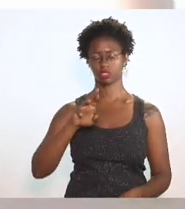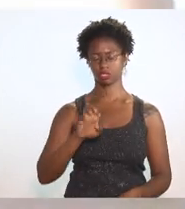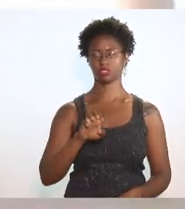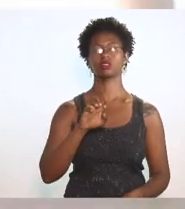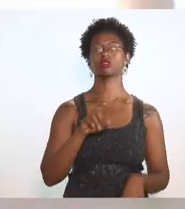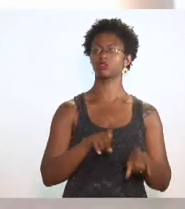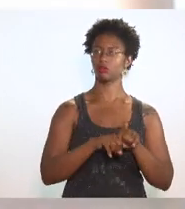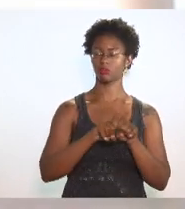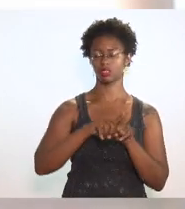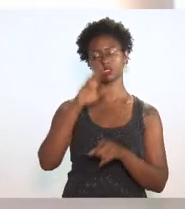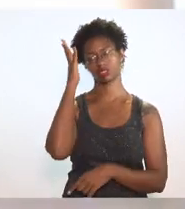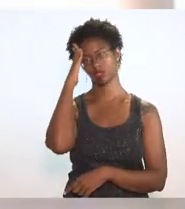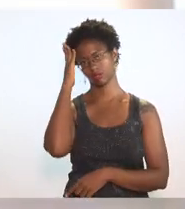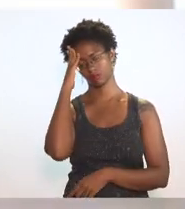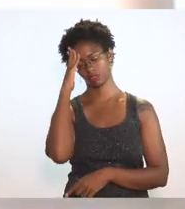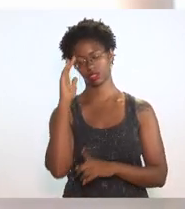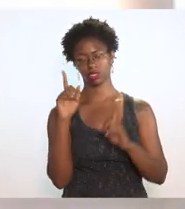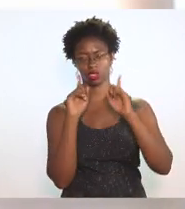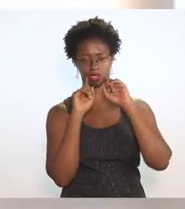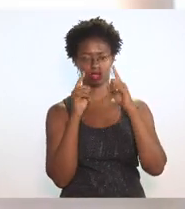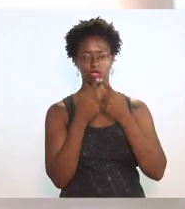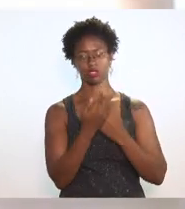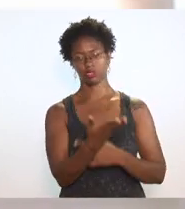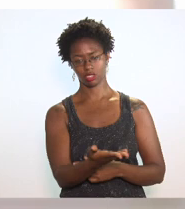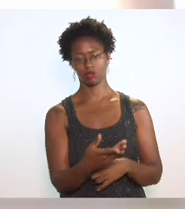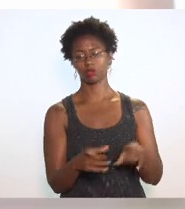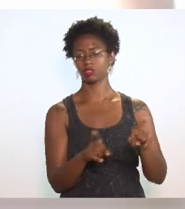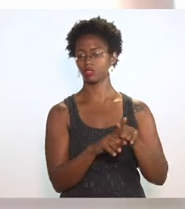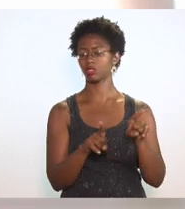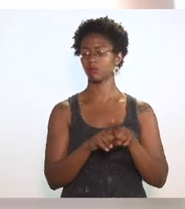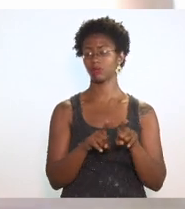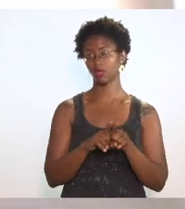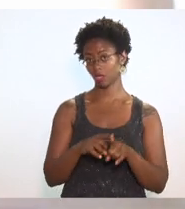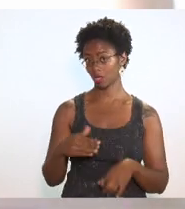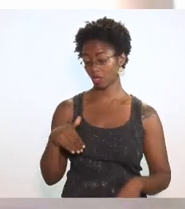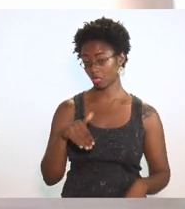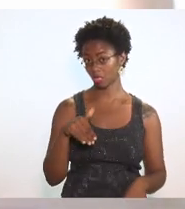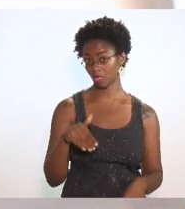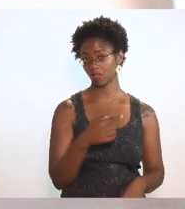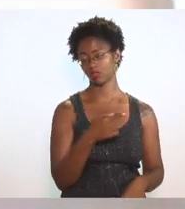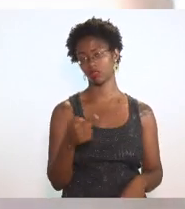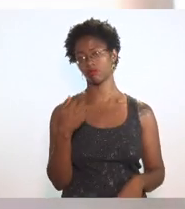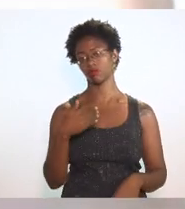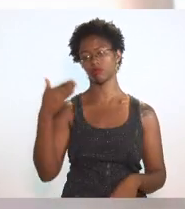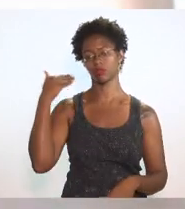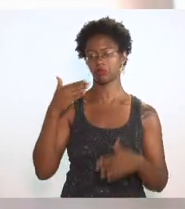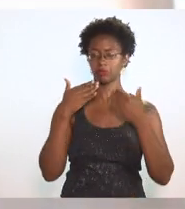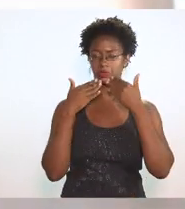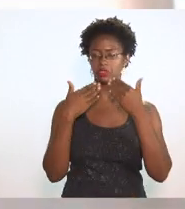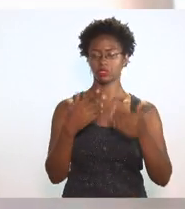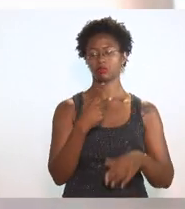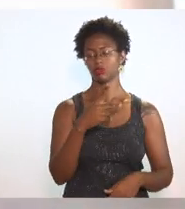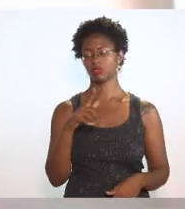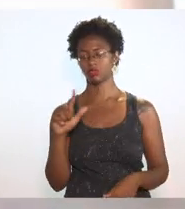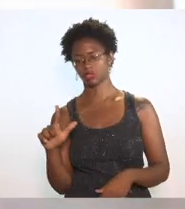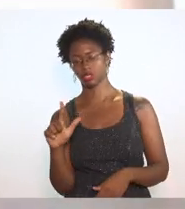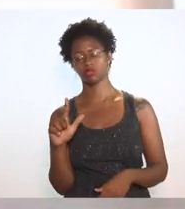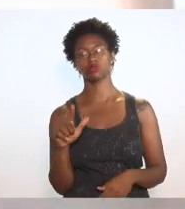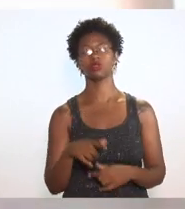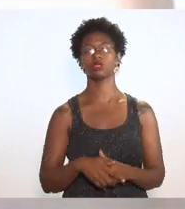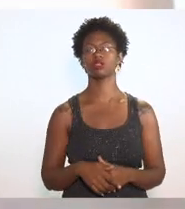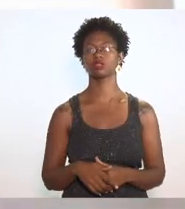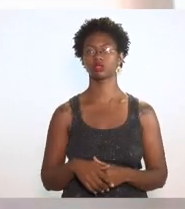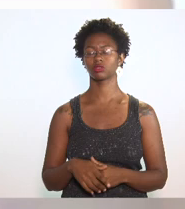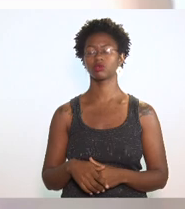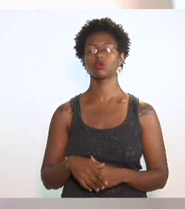dessa reunião e que inclusive recentemente na semana passada apresentou um projeto de lei com o mesmo